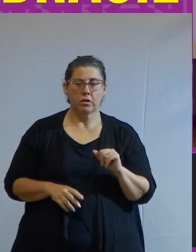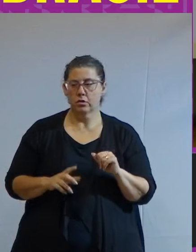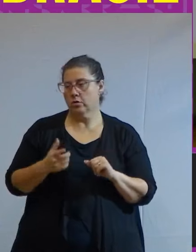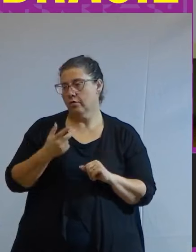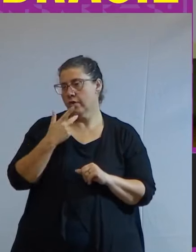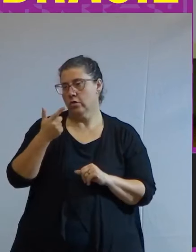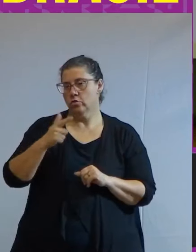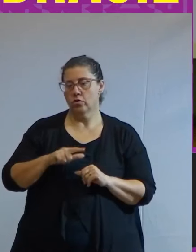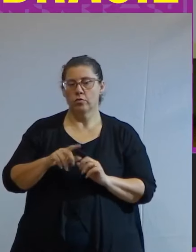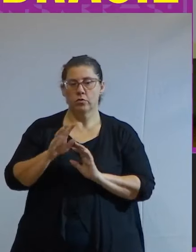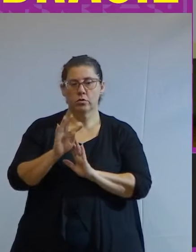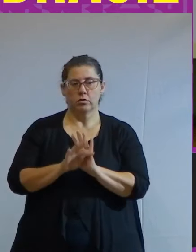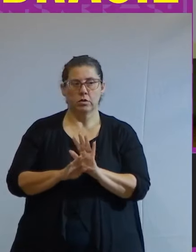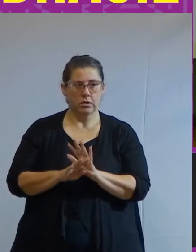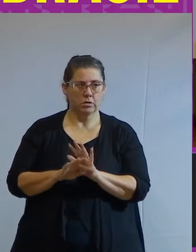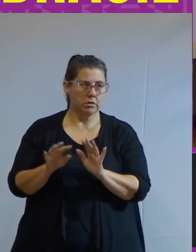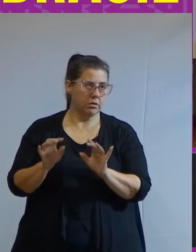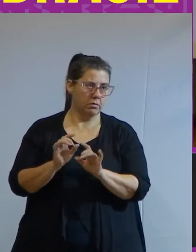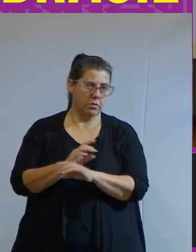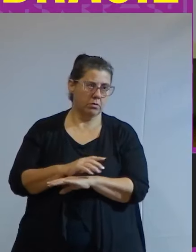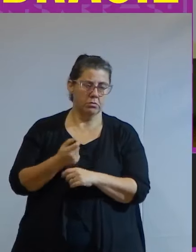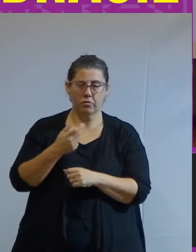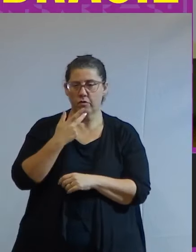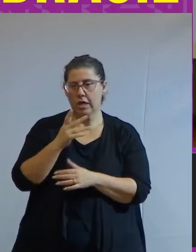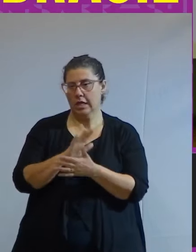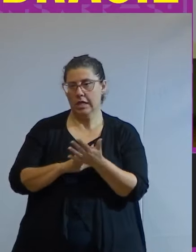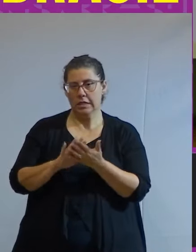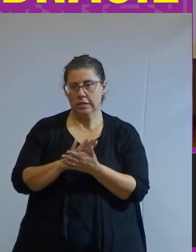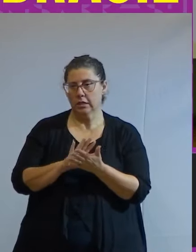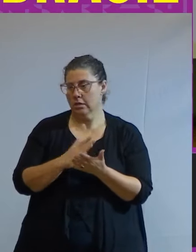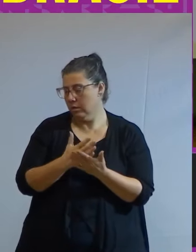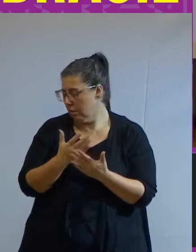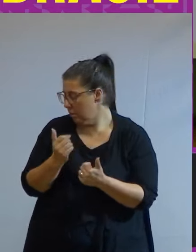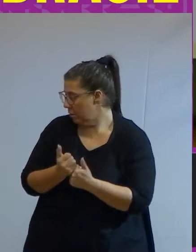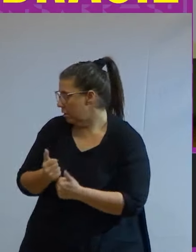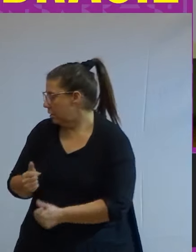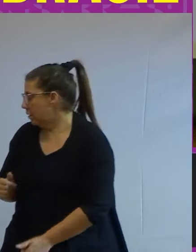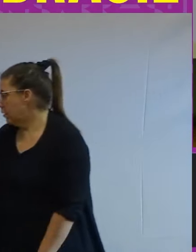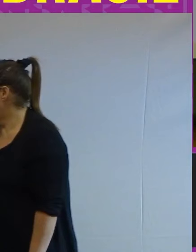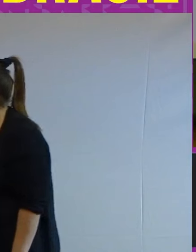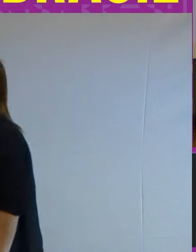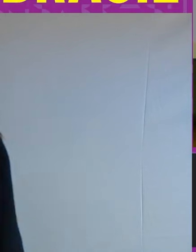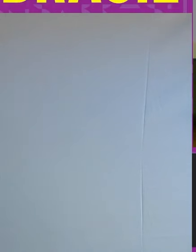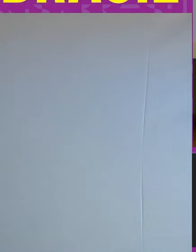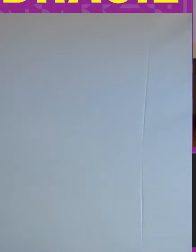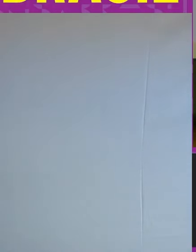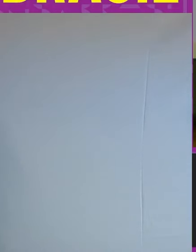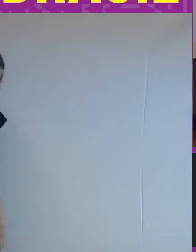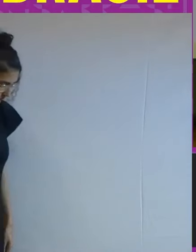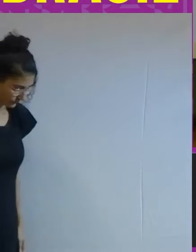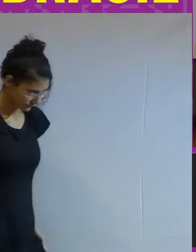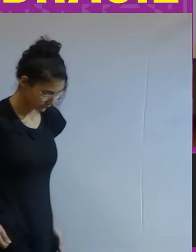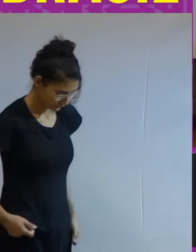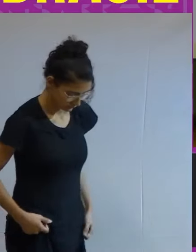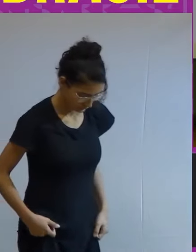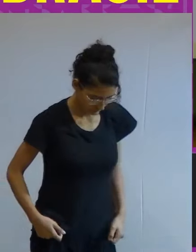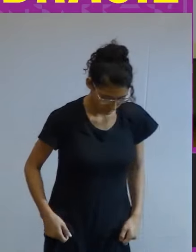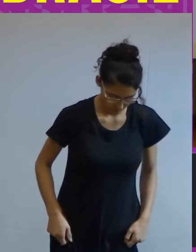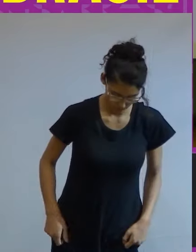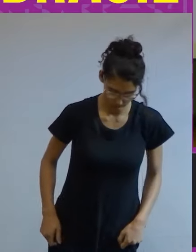repetir o texto eu não preciso falar mais nada mas enfim talvez então seja uma glosa do